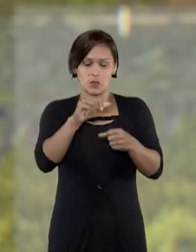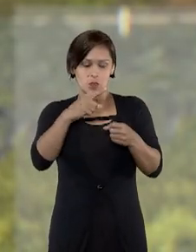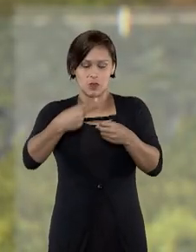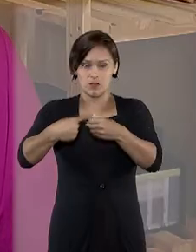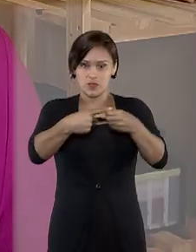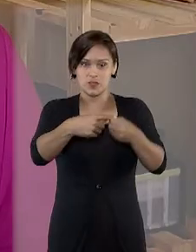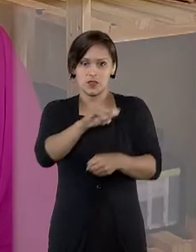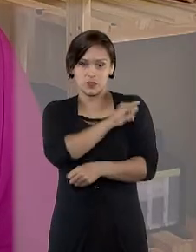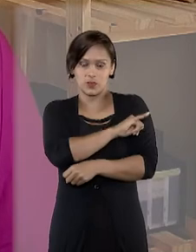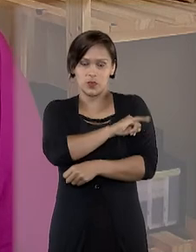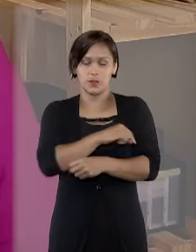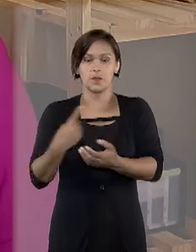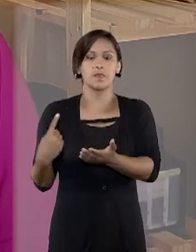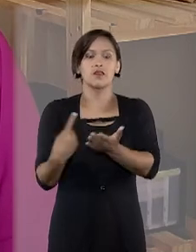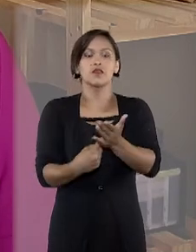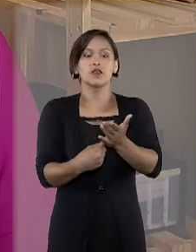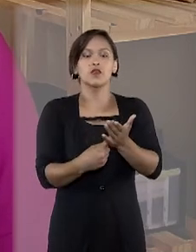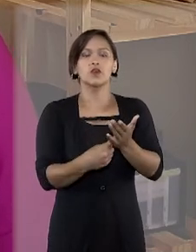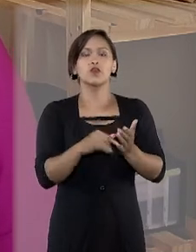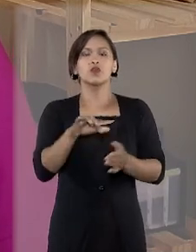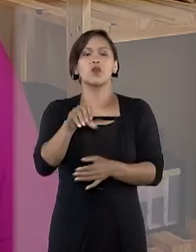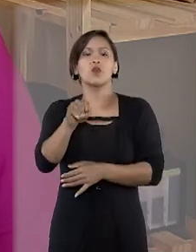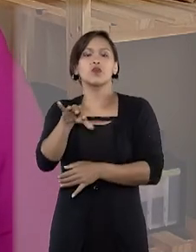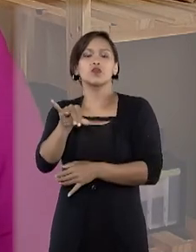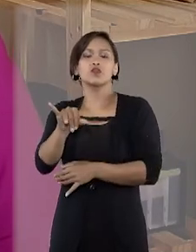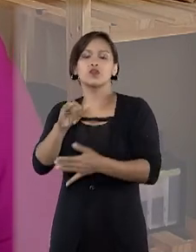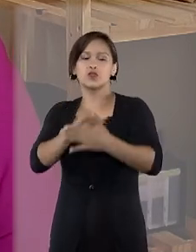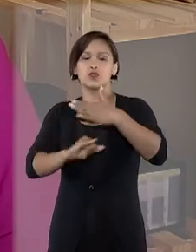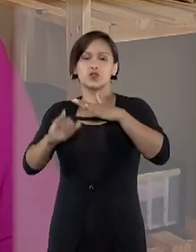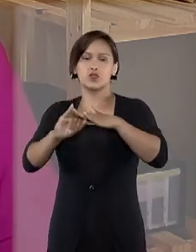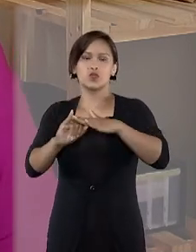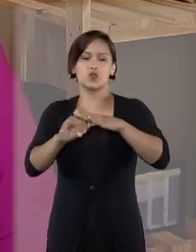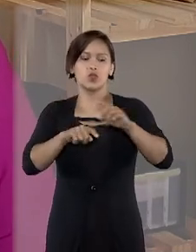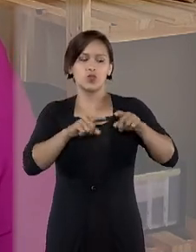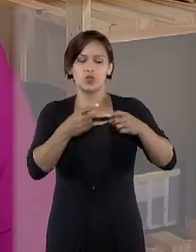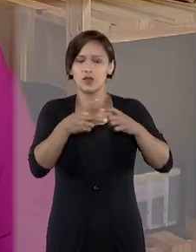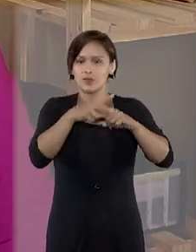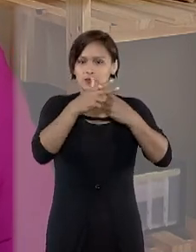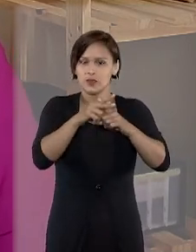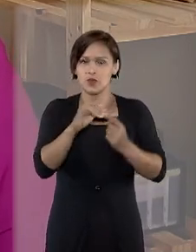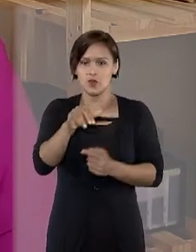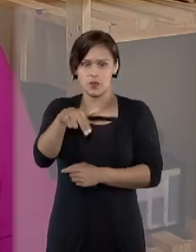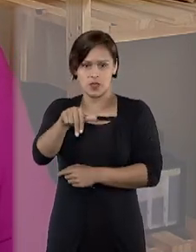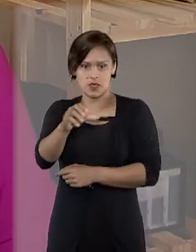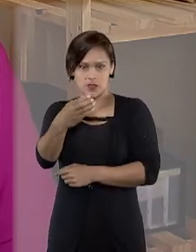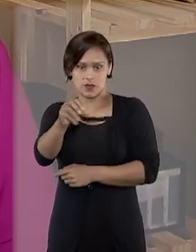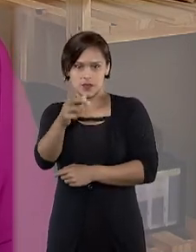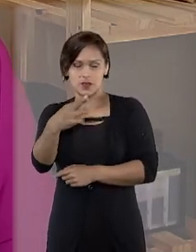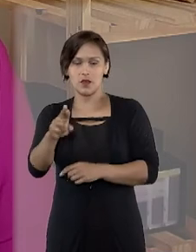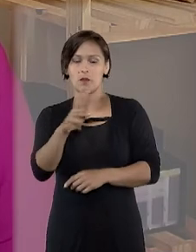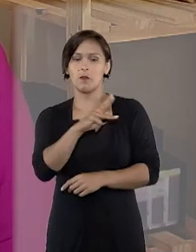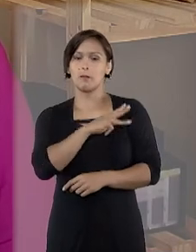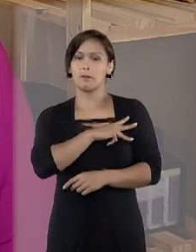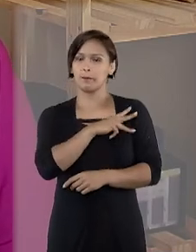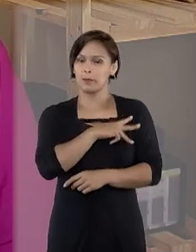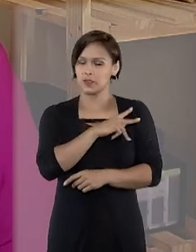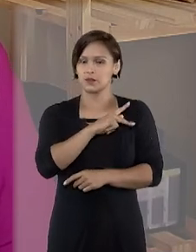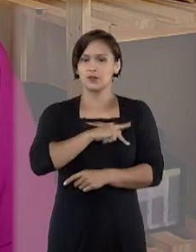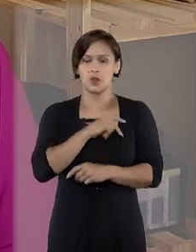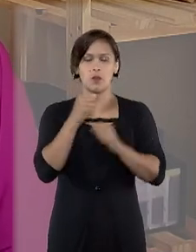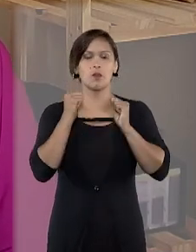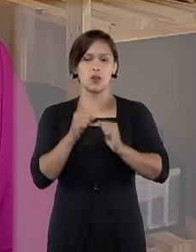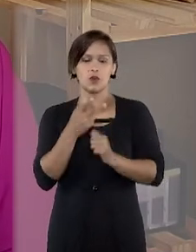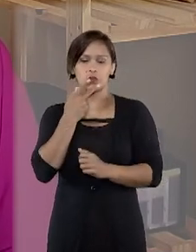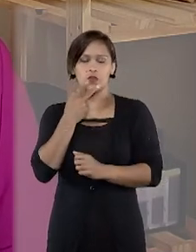Janeiro. De acordo com o Instituto Nacional de Colonização e Reforma Agrária, o INCRA, o próprio Ministério Público Federal,